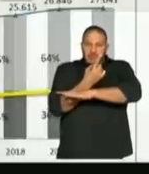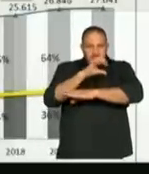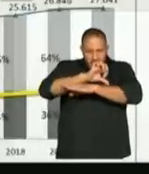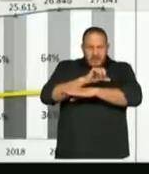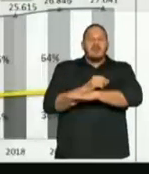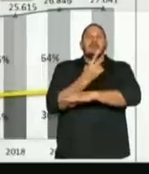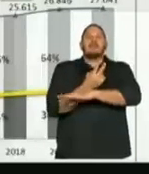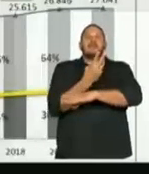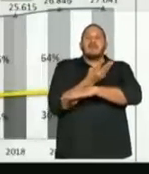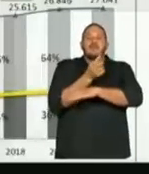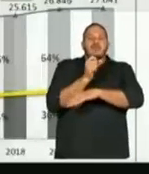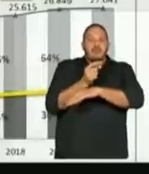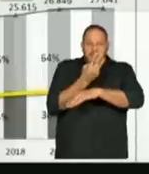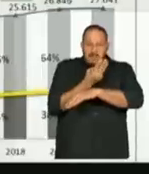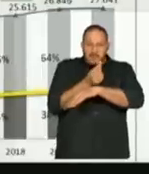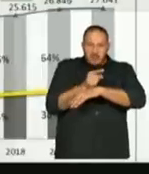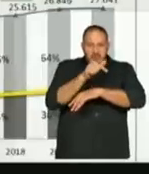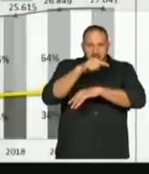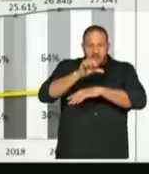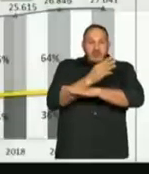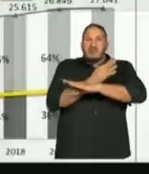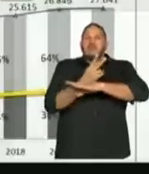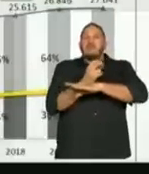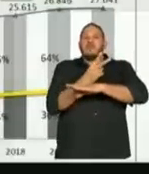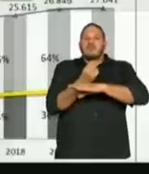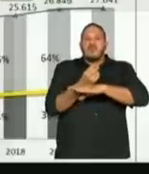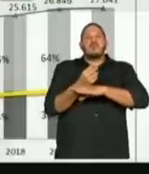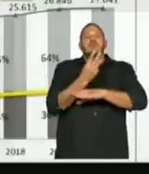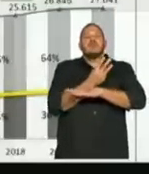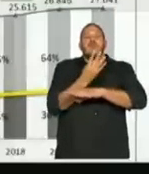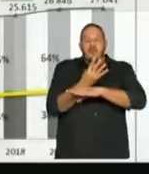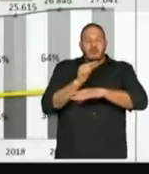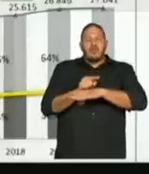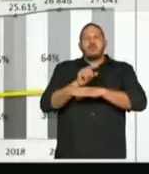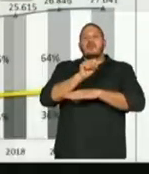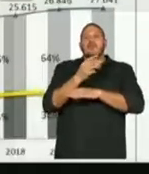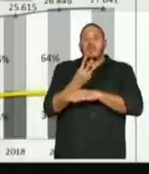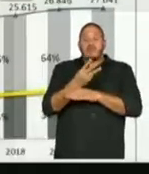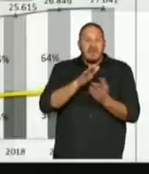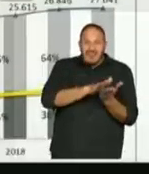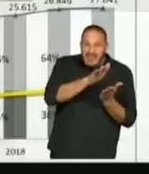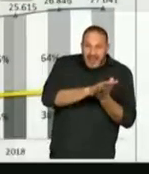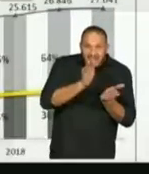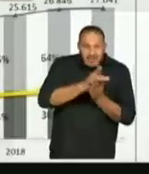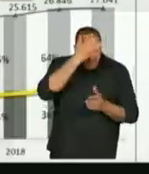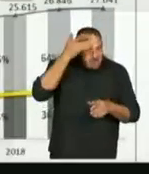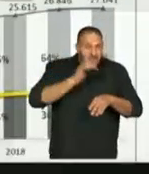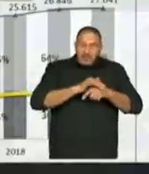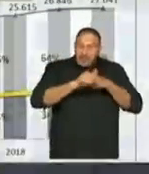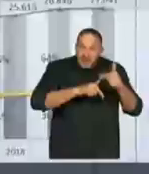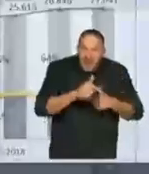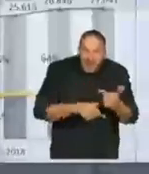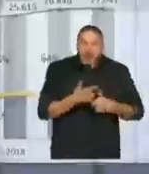,79%. Em 2020, 34,83%. O gasto com o pessoal ativo e inativo